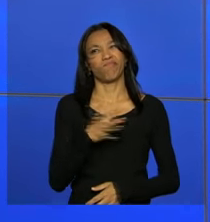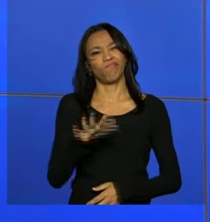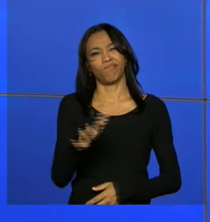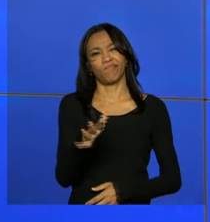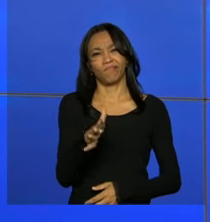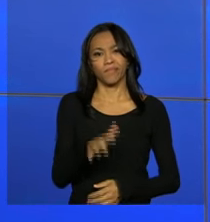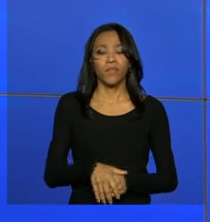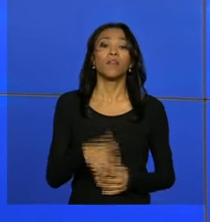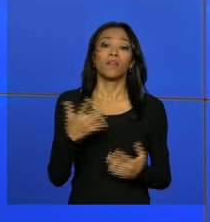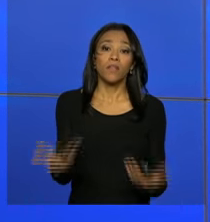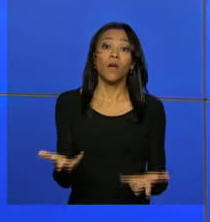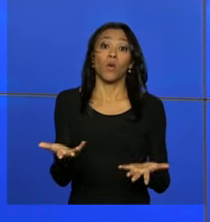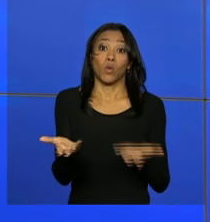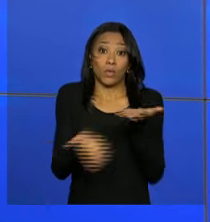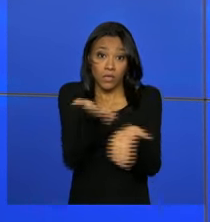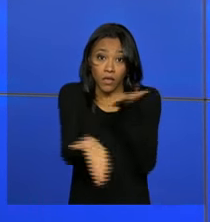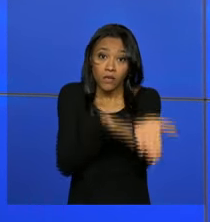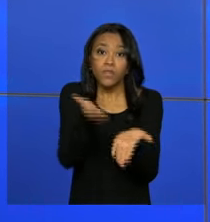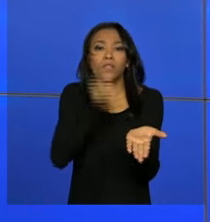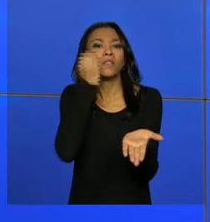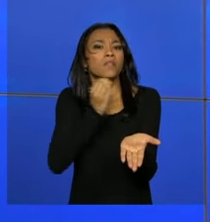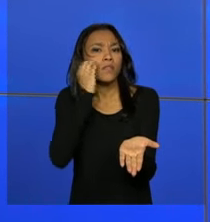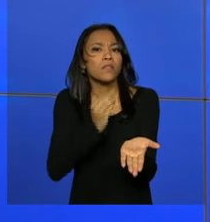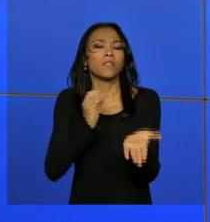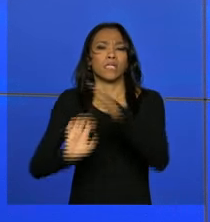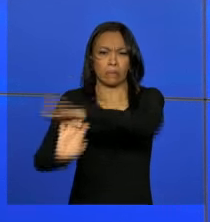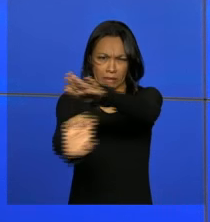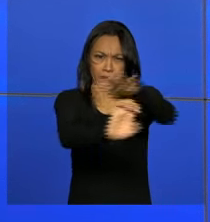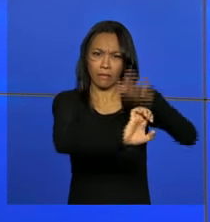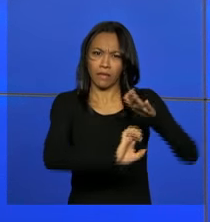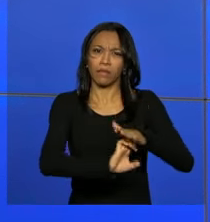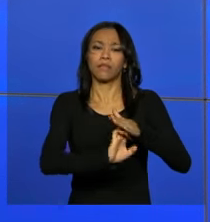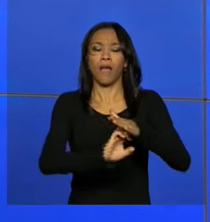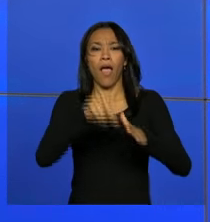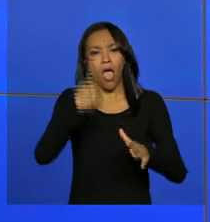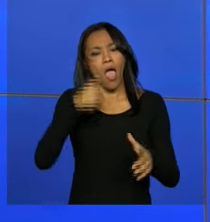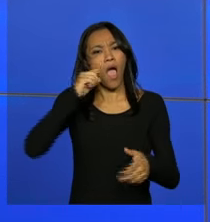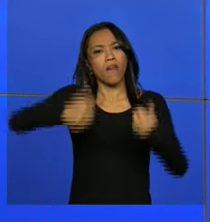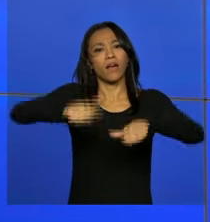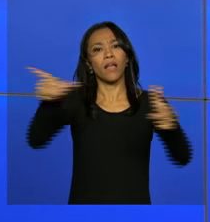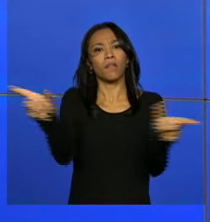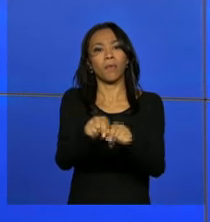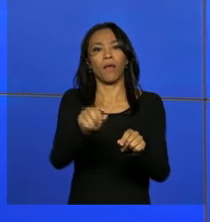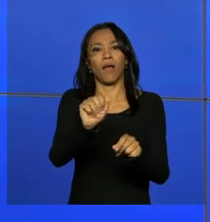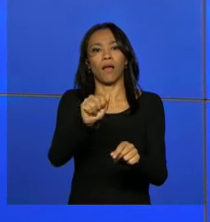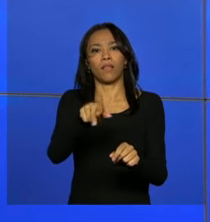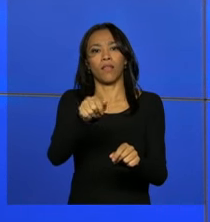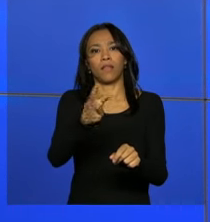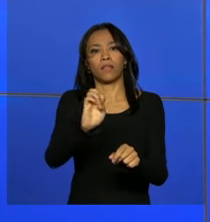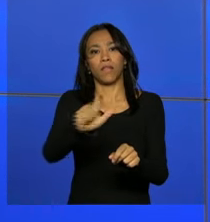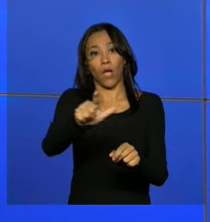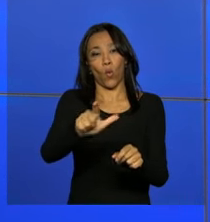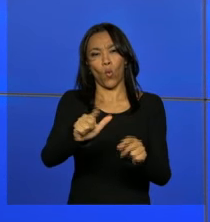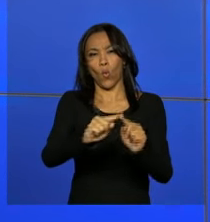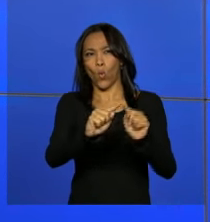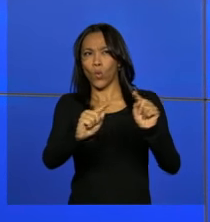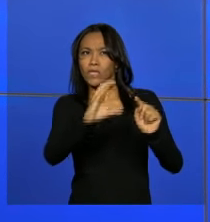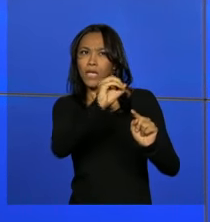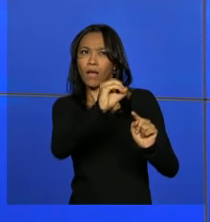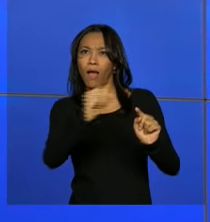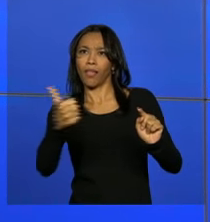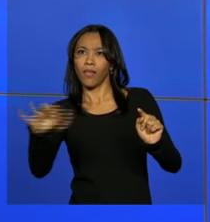tanto. Os serviços prestados pelas concessionárias foram avaliados pela Anatel em todo o país e numa escala de 0 a 10,